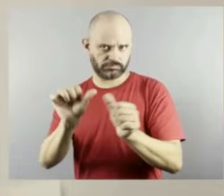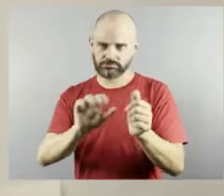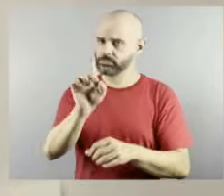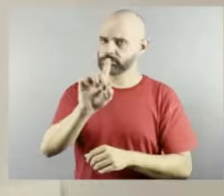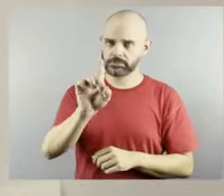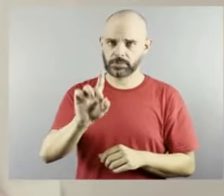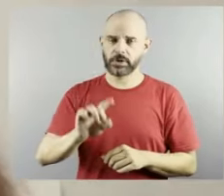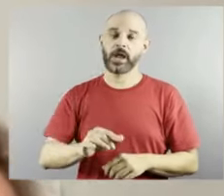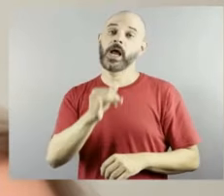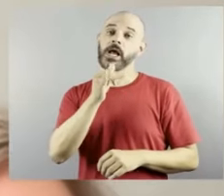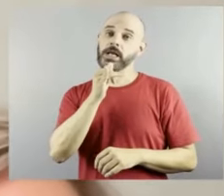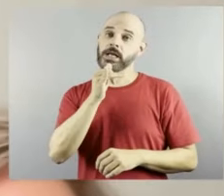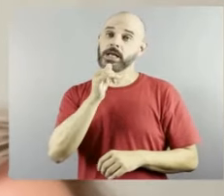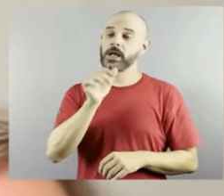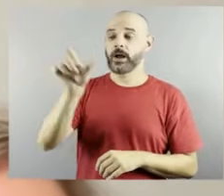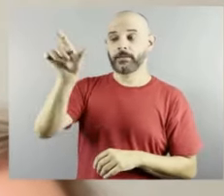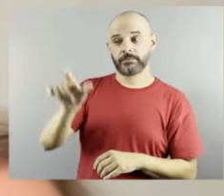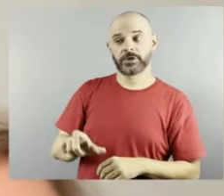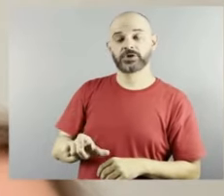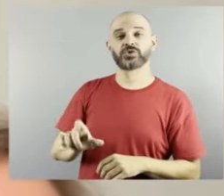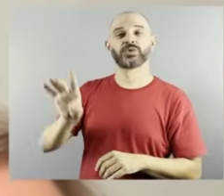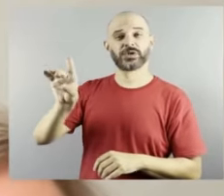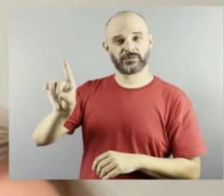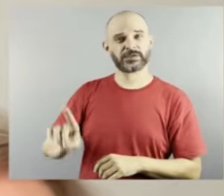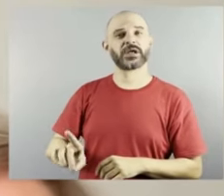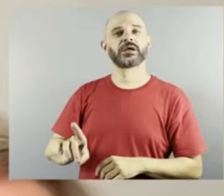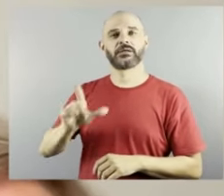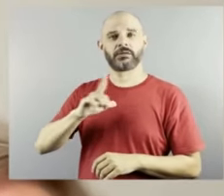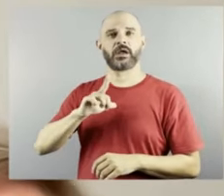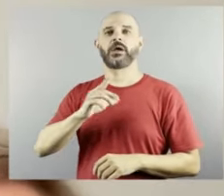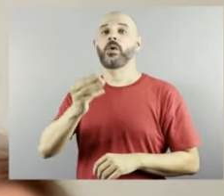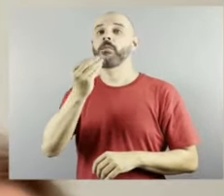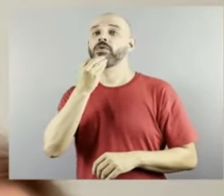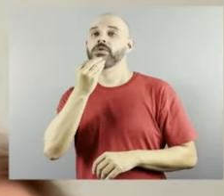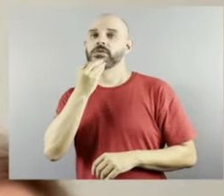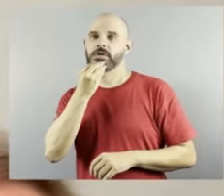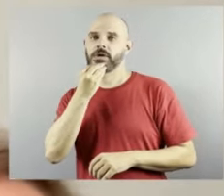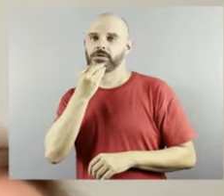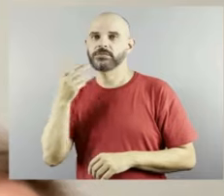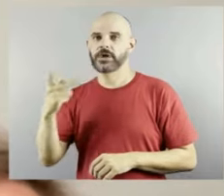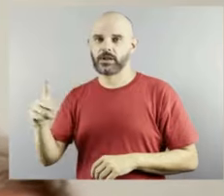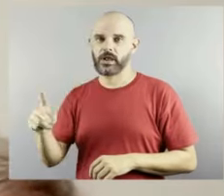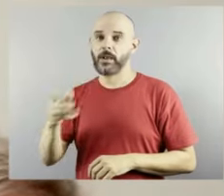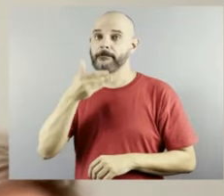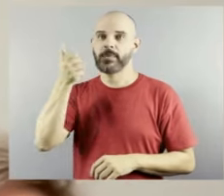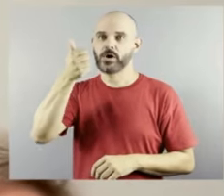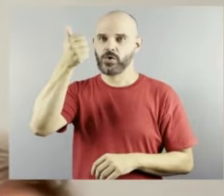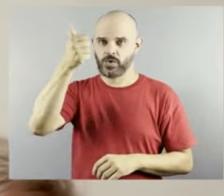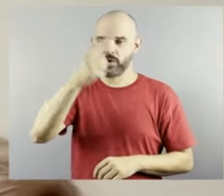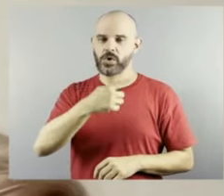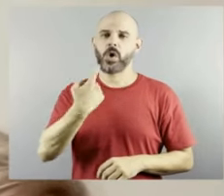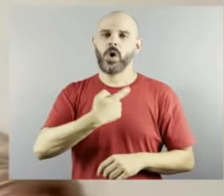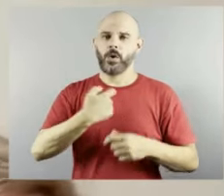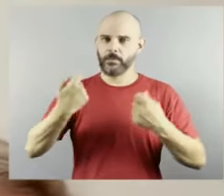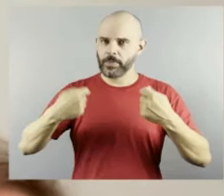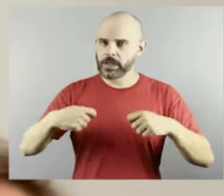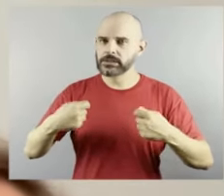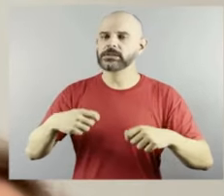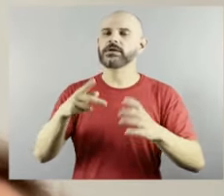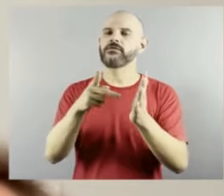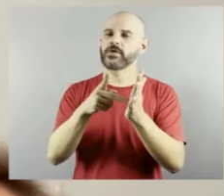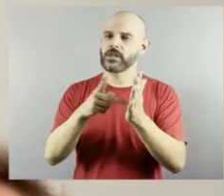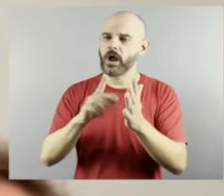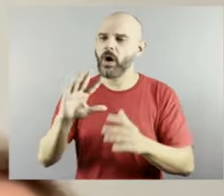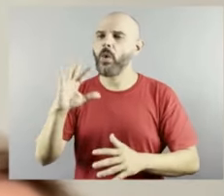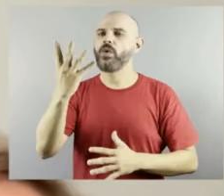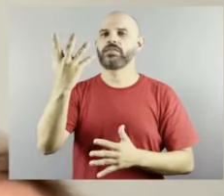oportunidades são menores então a gente realmente precisa precisa acontecer com mais frequência e